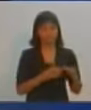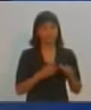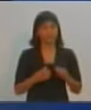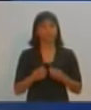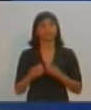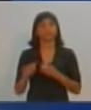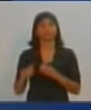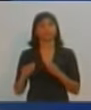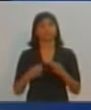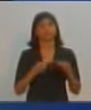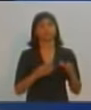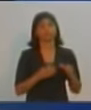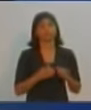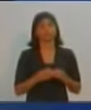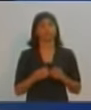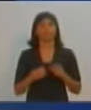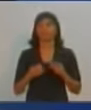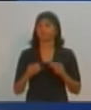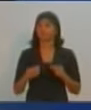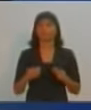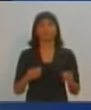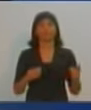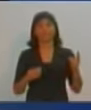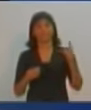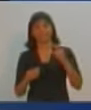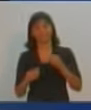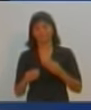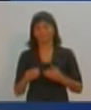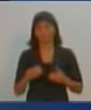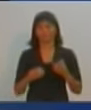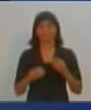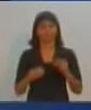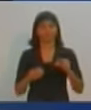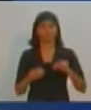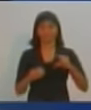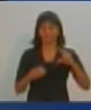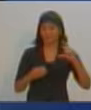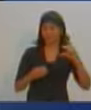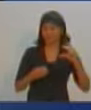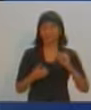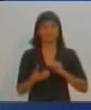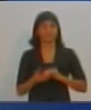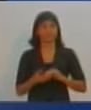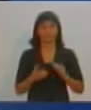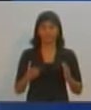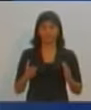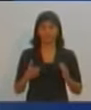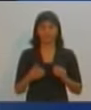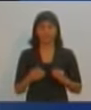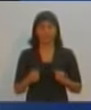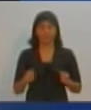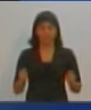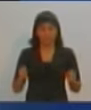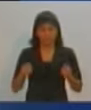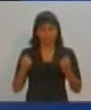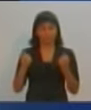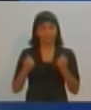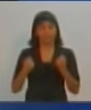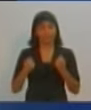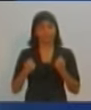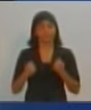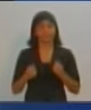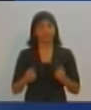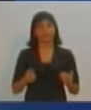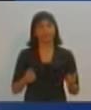simplesmente um plano de incentivo fiscal não irá trazer grandes empresas para Presidente Prudente. Nossa proposta é fortalecer as empresas que